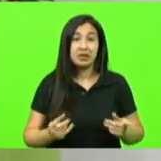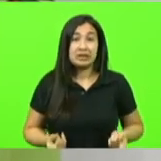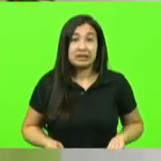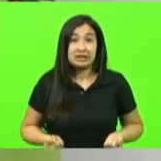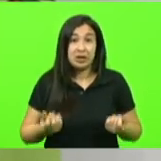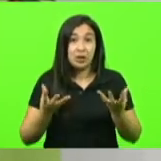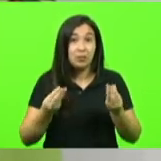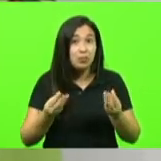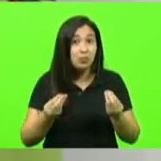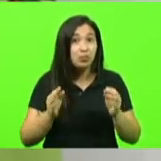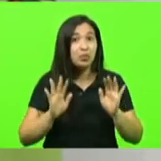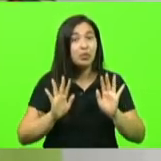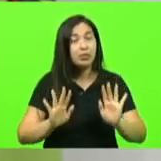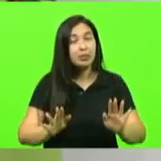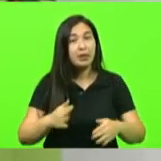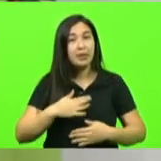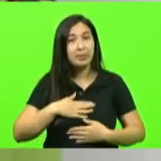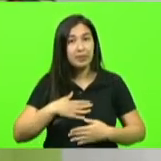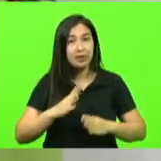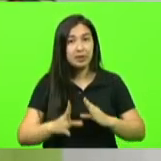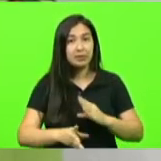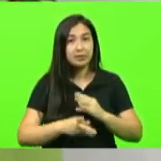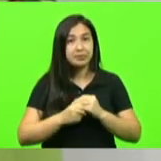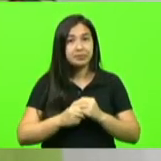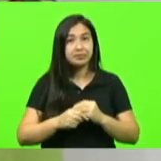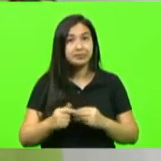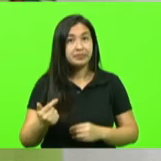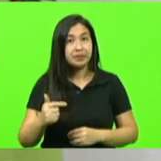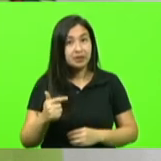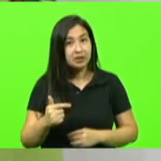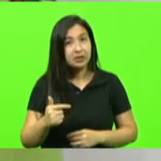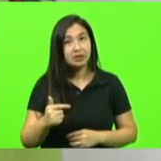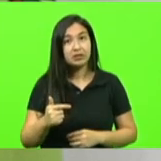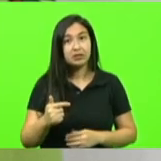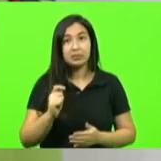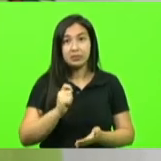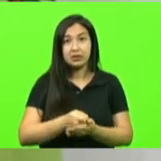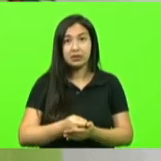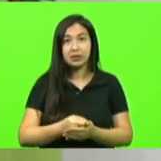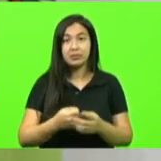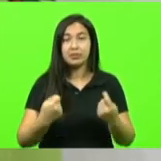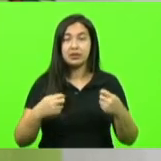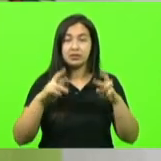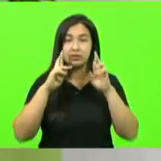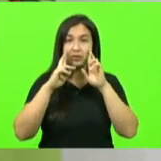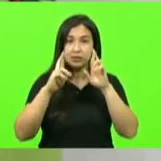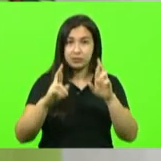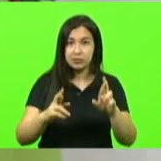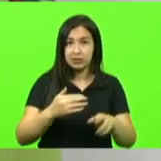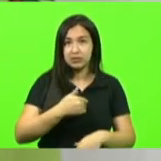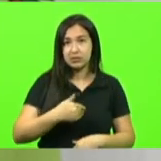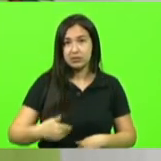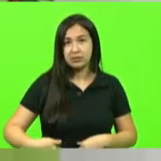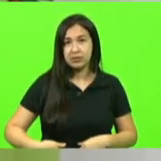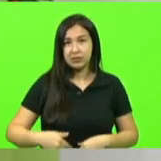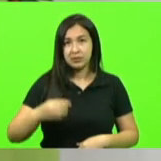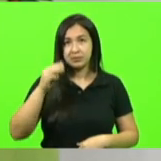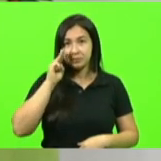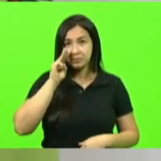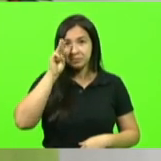do Márcio Machado não foram pagas que é do povo tu respeita governador Carlos Moisés